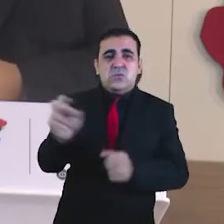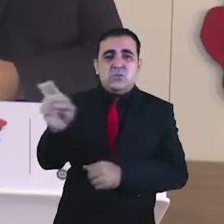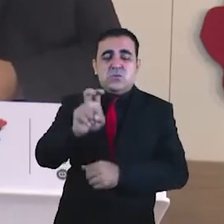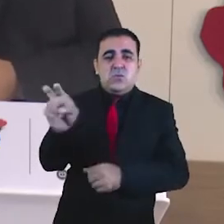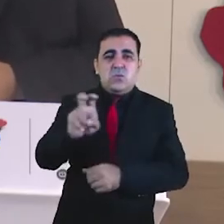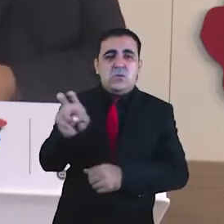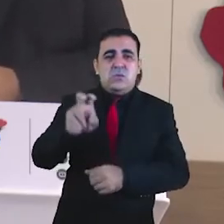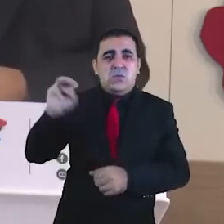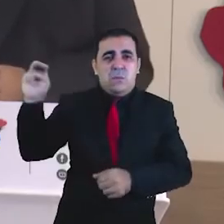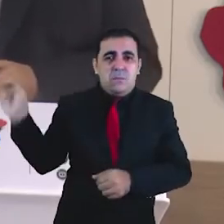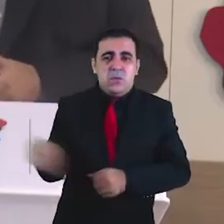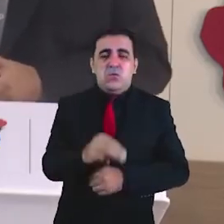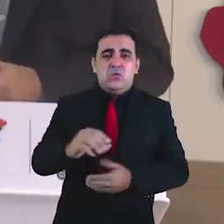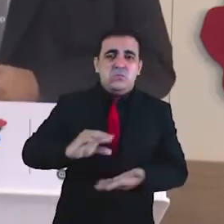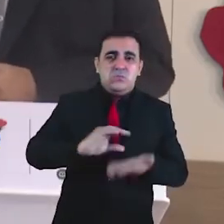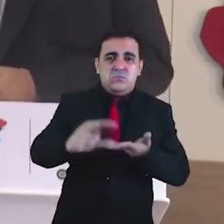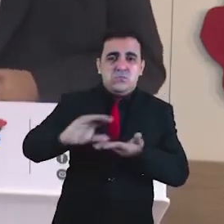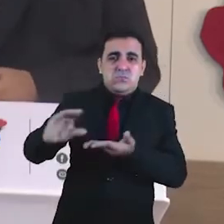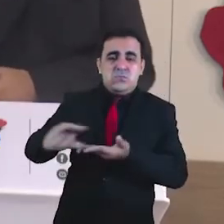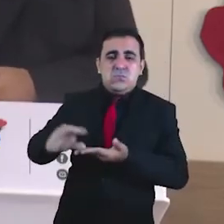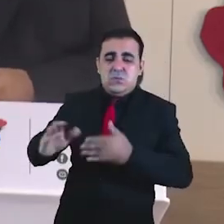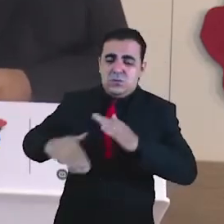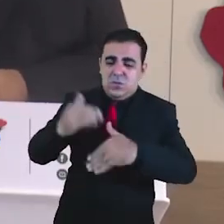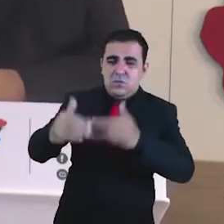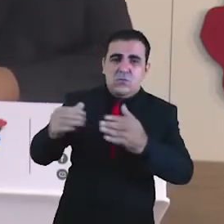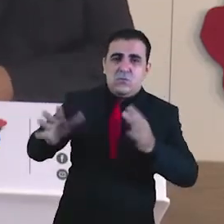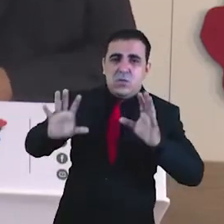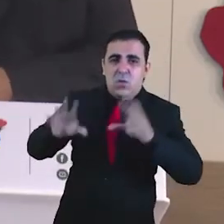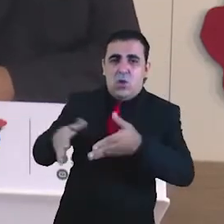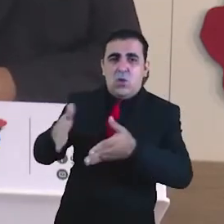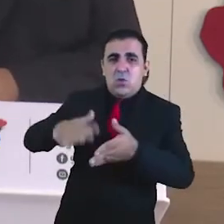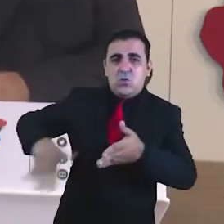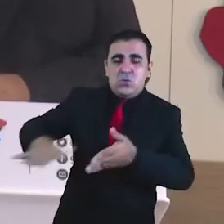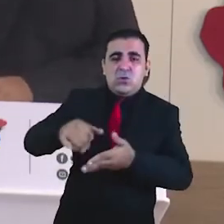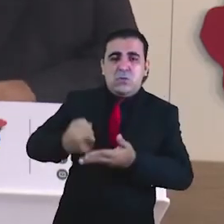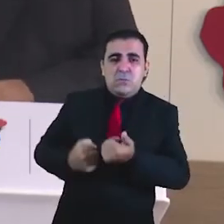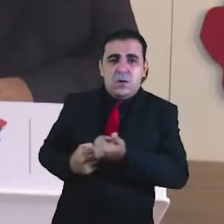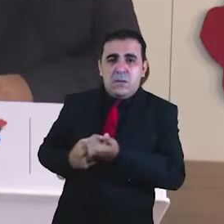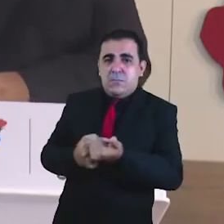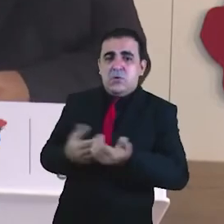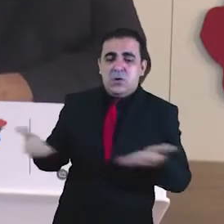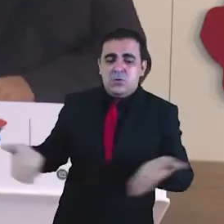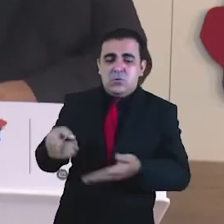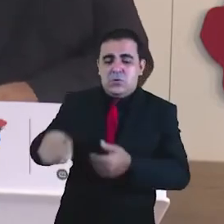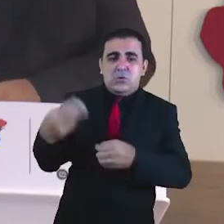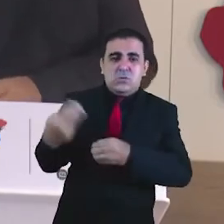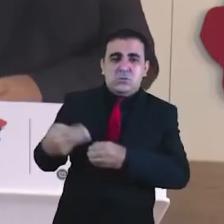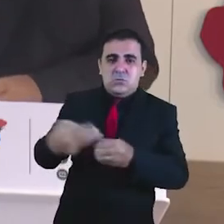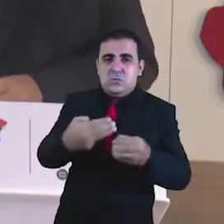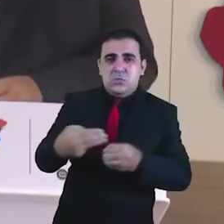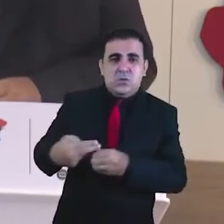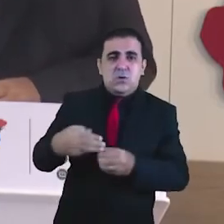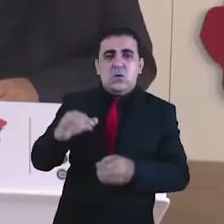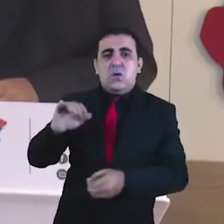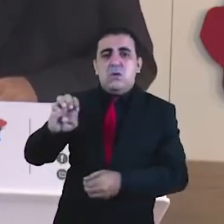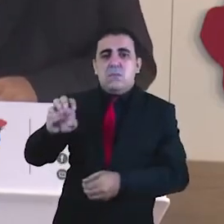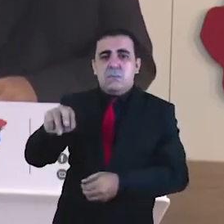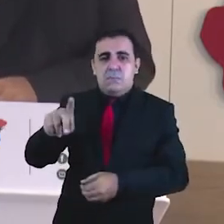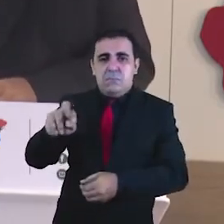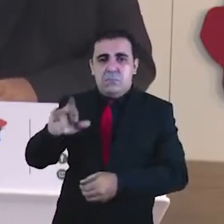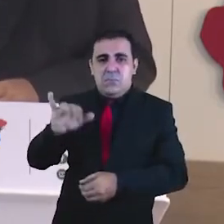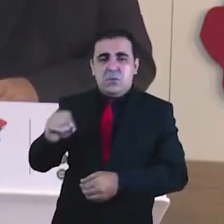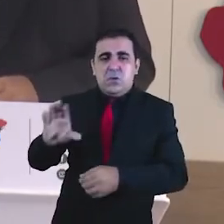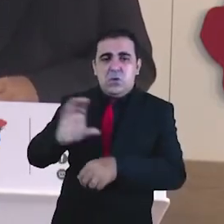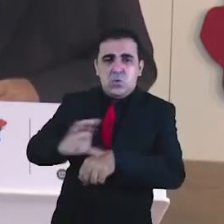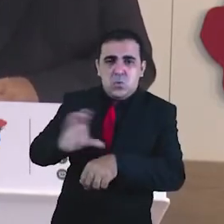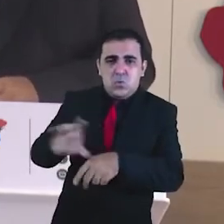que vão ser utilizados para projetos de desenvolvimento local, para apoiar nesses municípios o empreendedorismo,